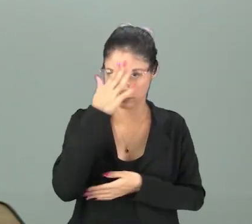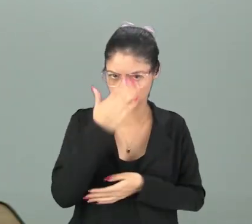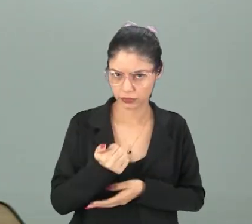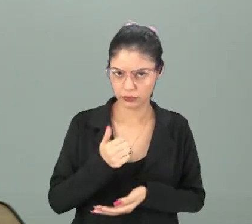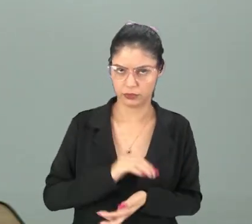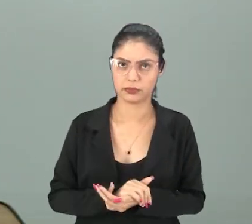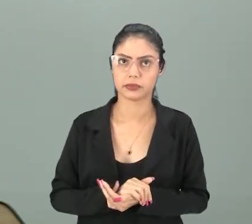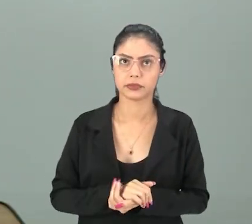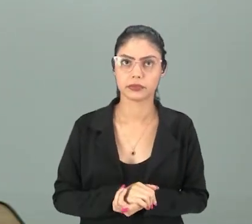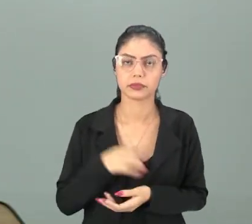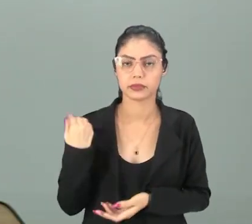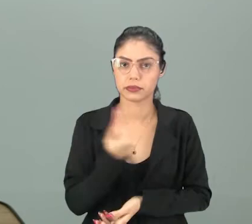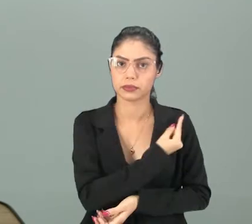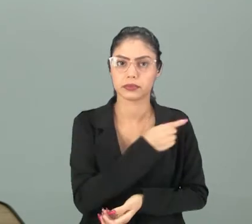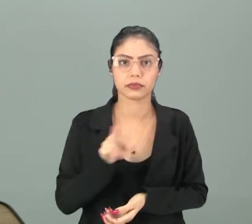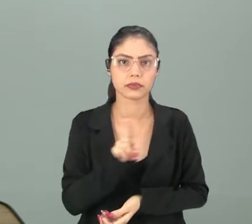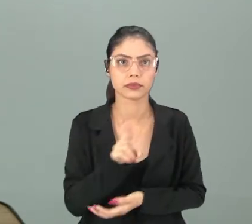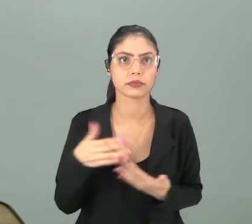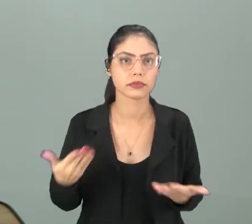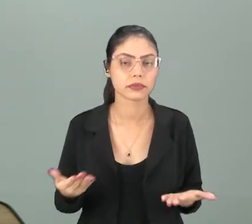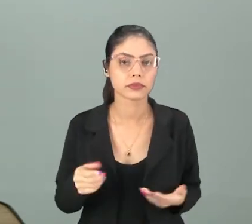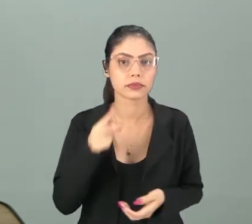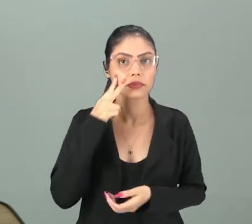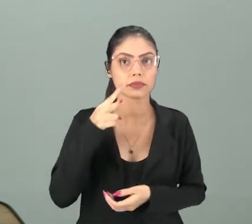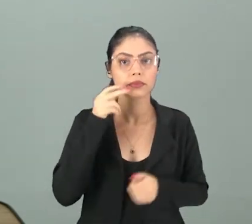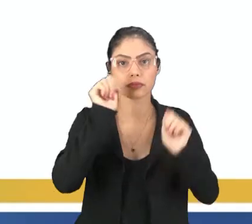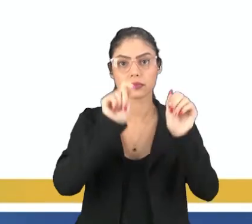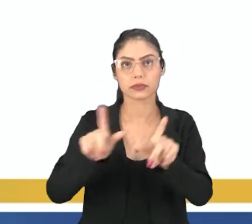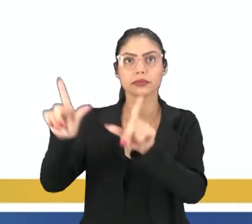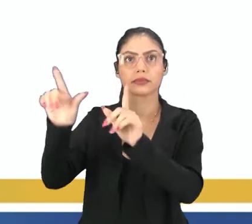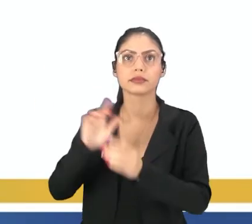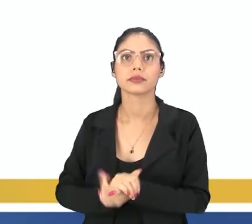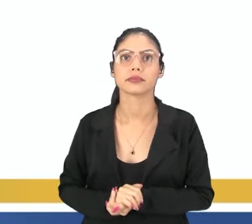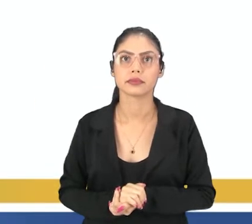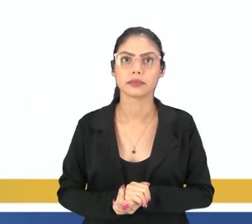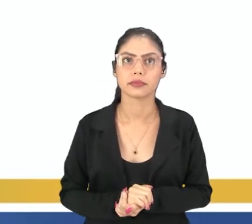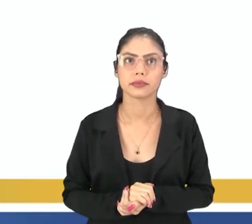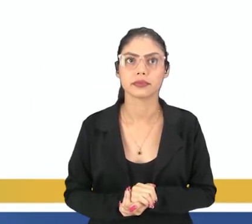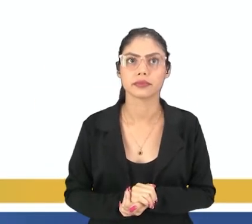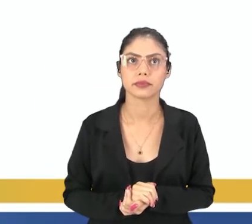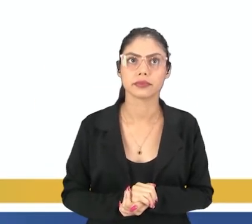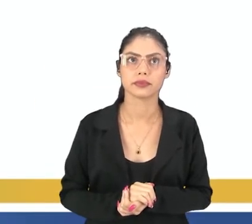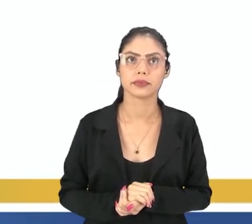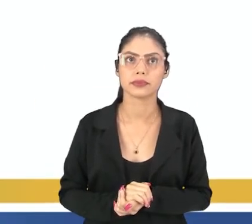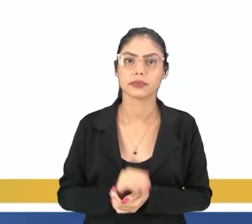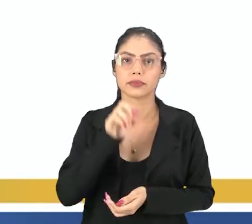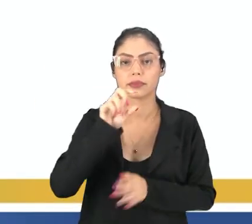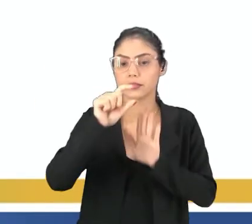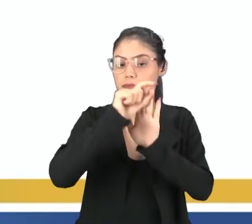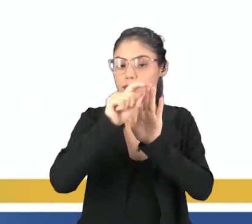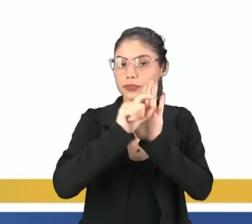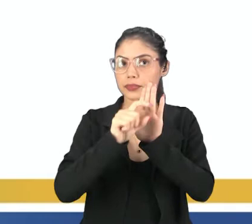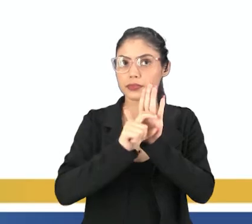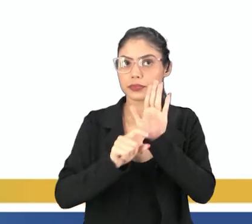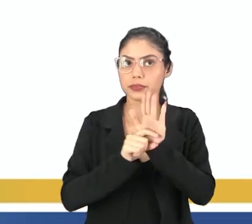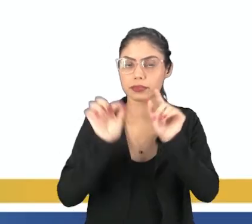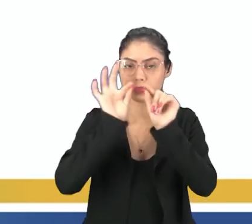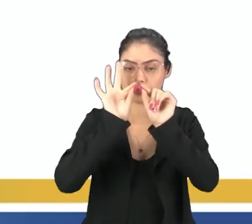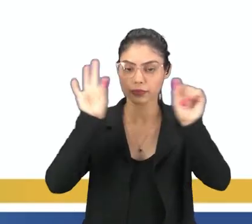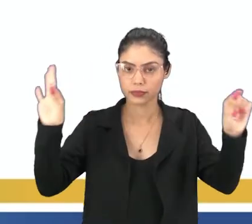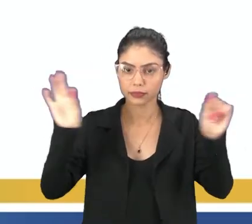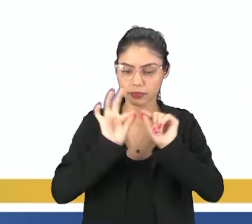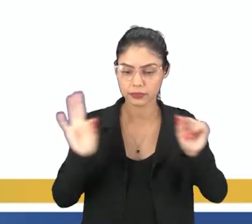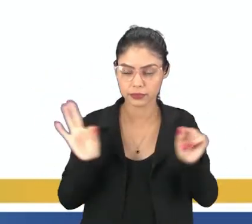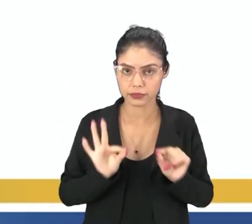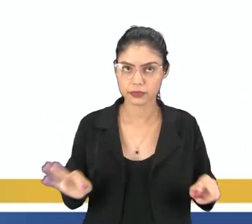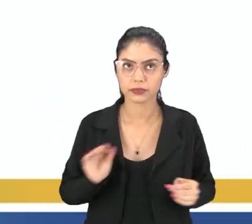sabe? Nós chamamos de Vamos ver aí na telinha De versos, né? Nós chamamos de